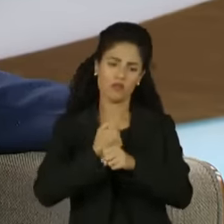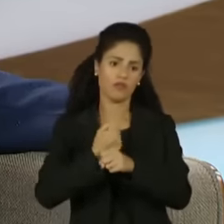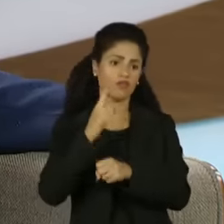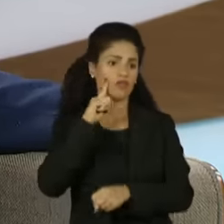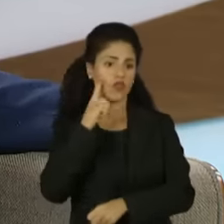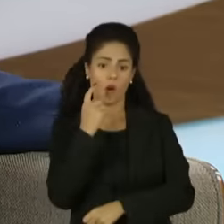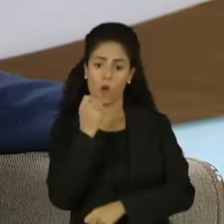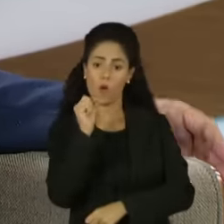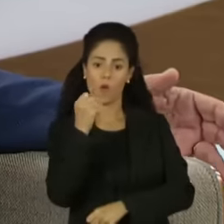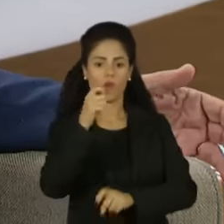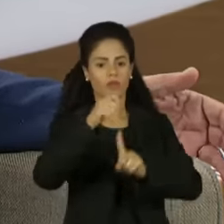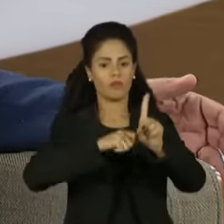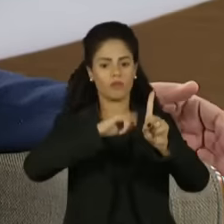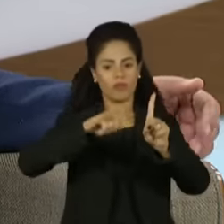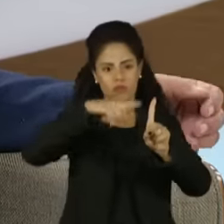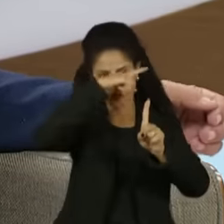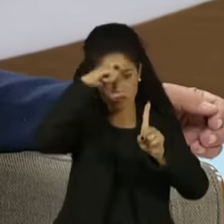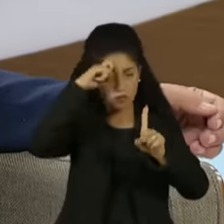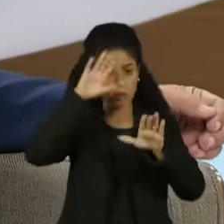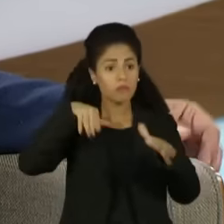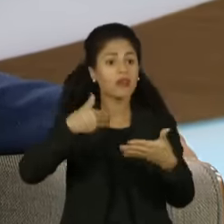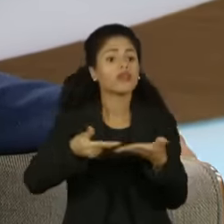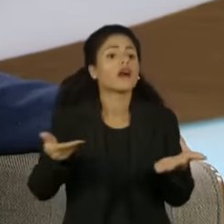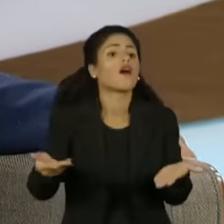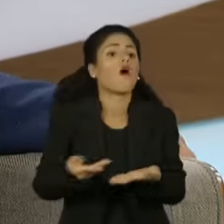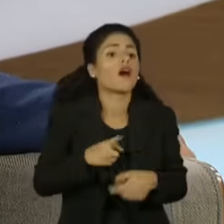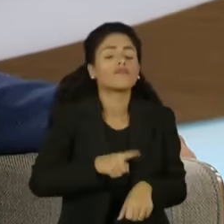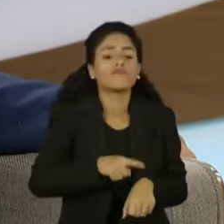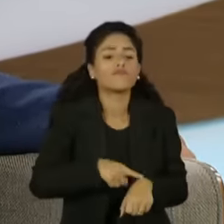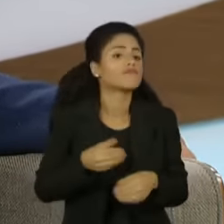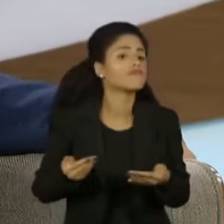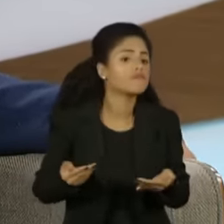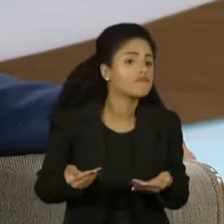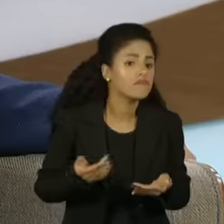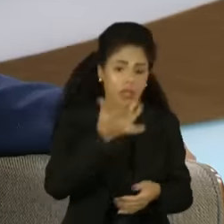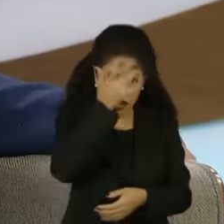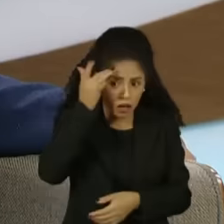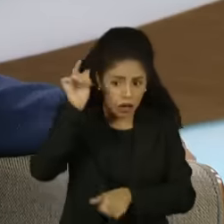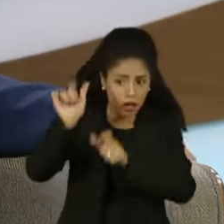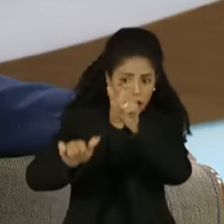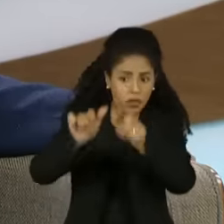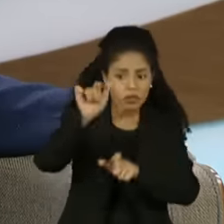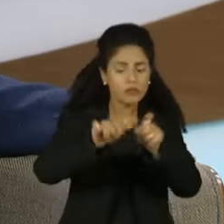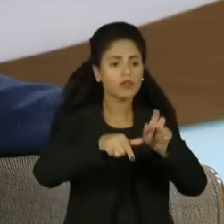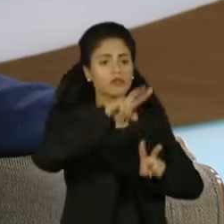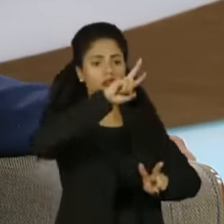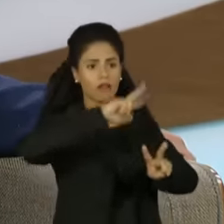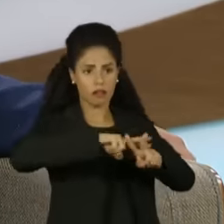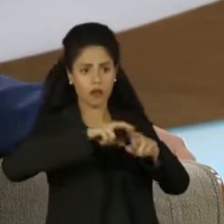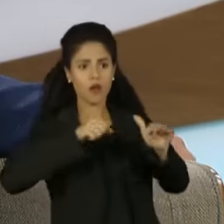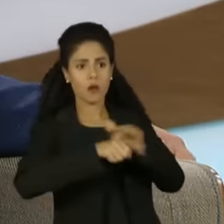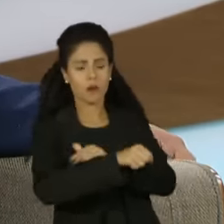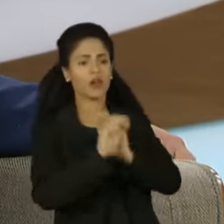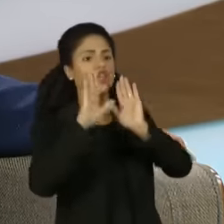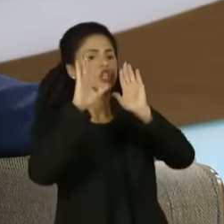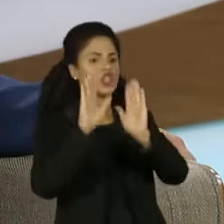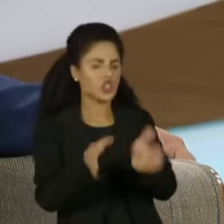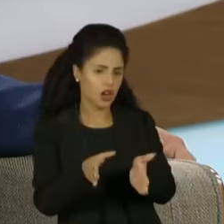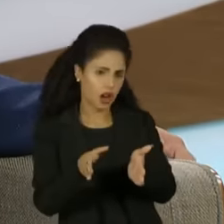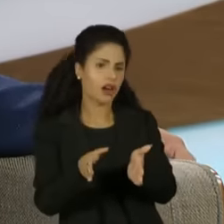janeiro. E até agora, o que nós vemos é que aquelas pessoas que foram presas no gramado lá